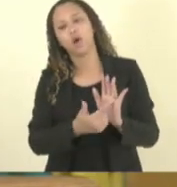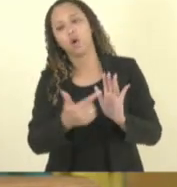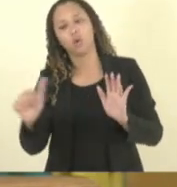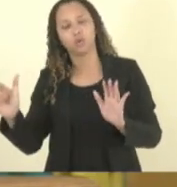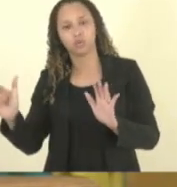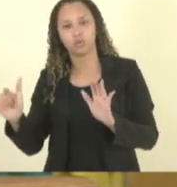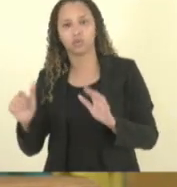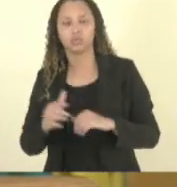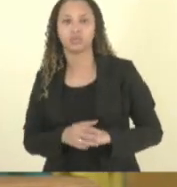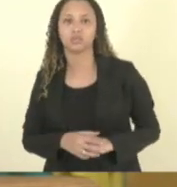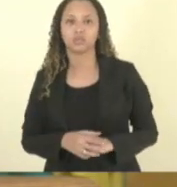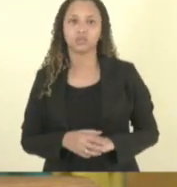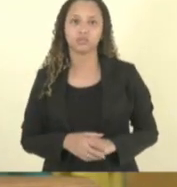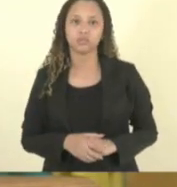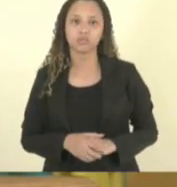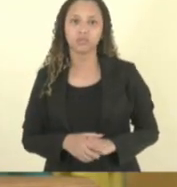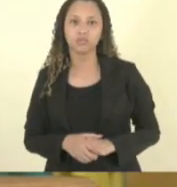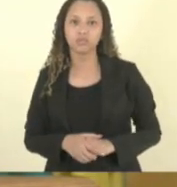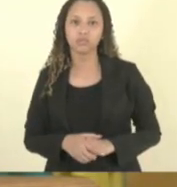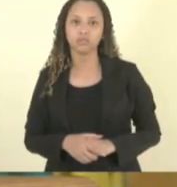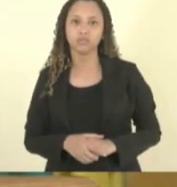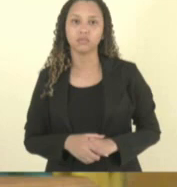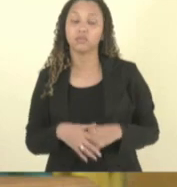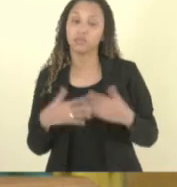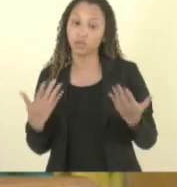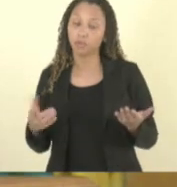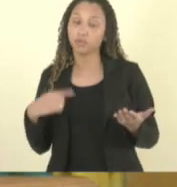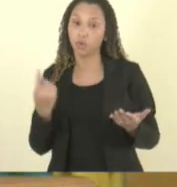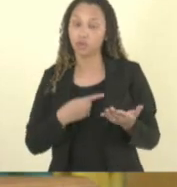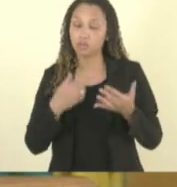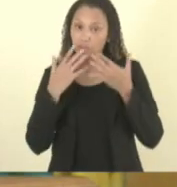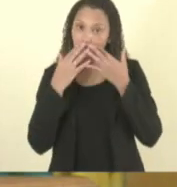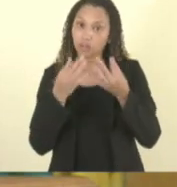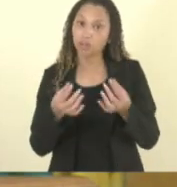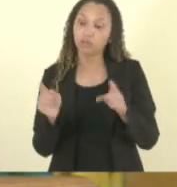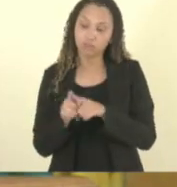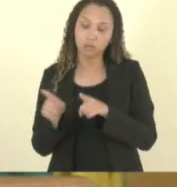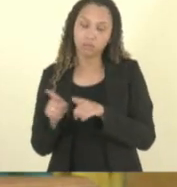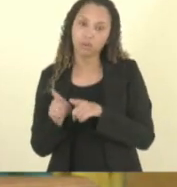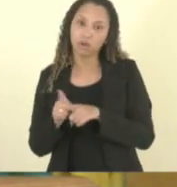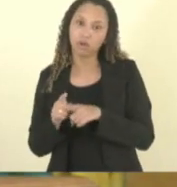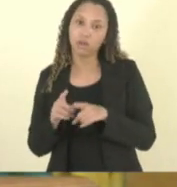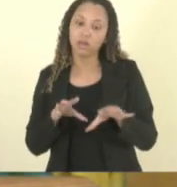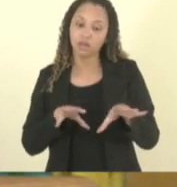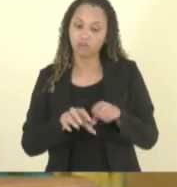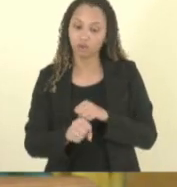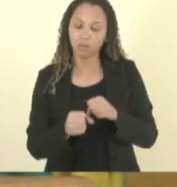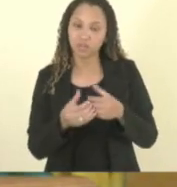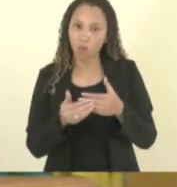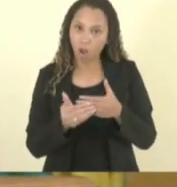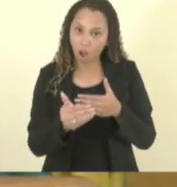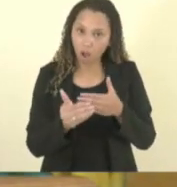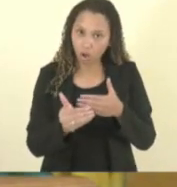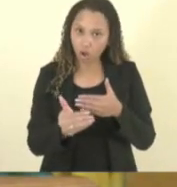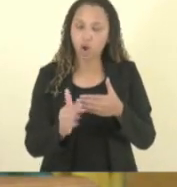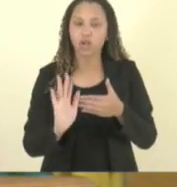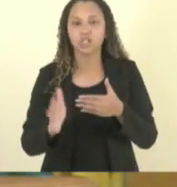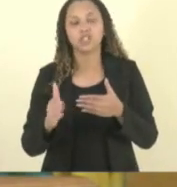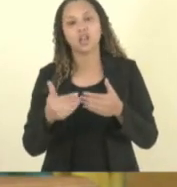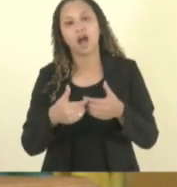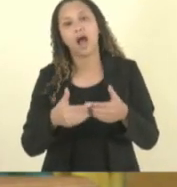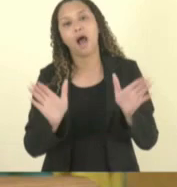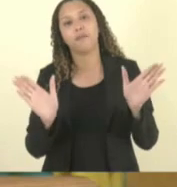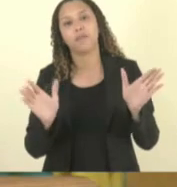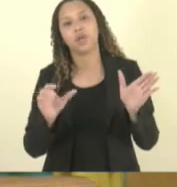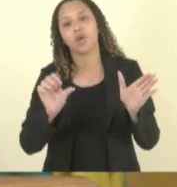do regente da sala de aula então a gente está atento a isso e nessa formação agora a gente já vai abrir